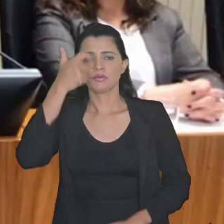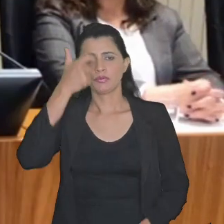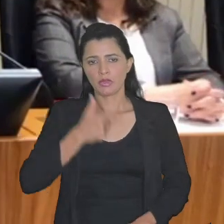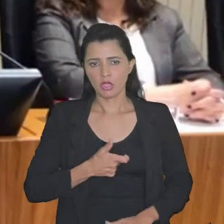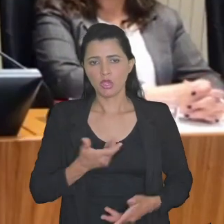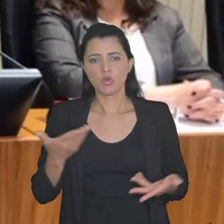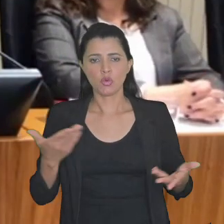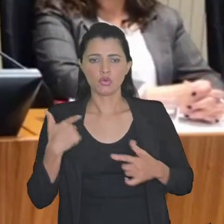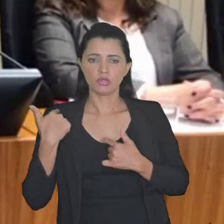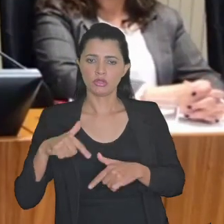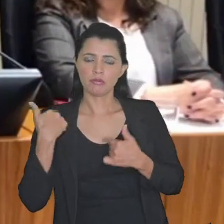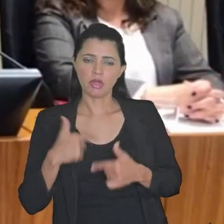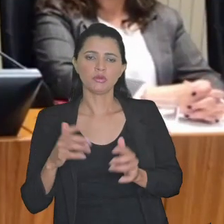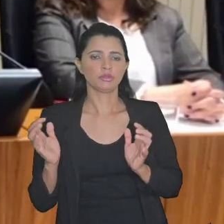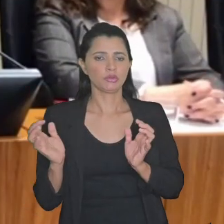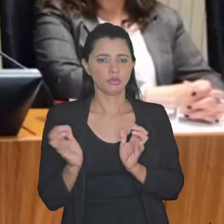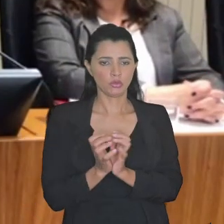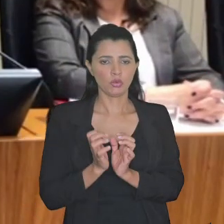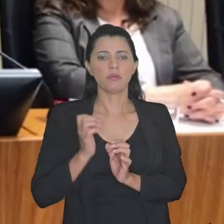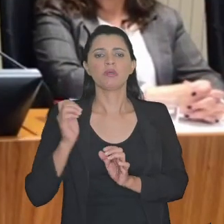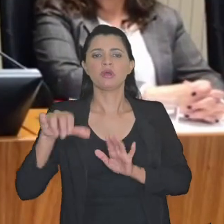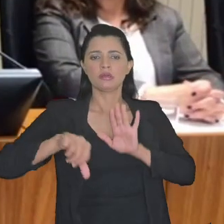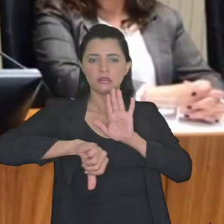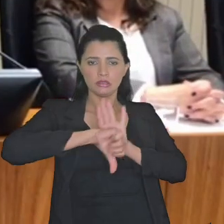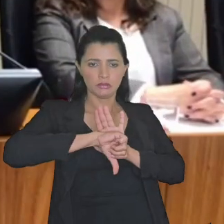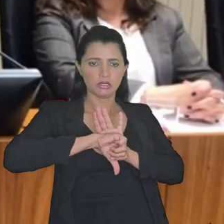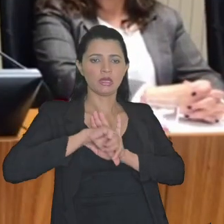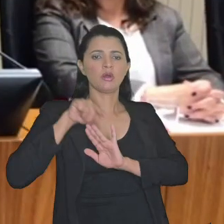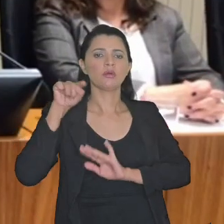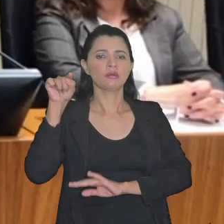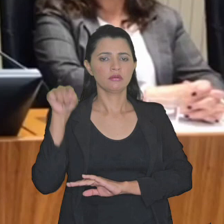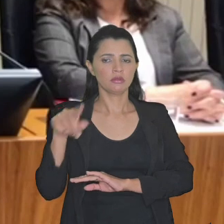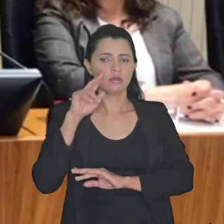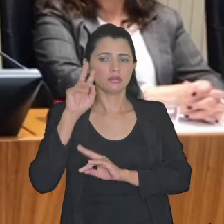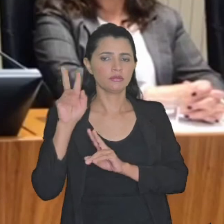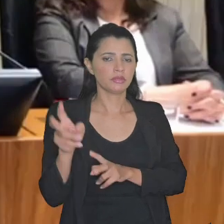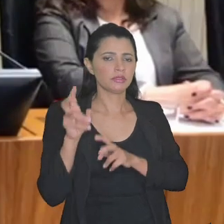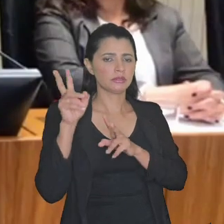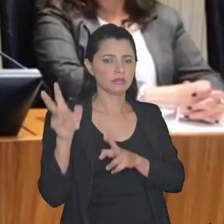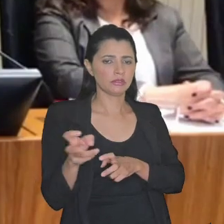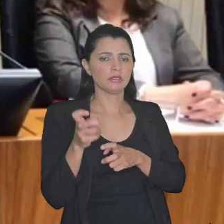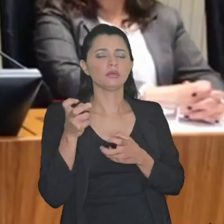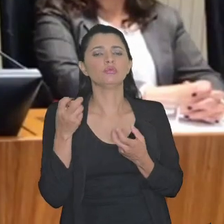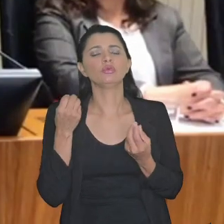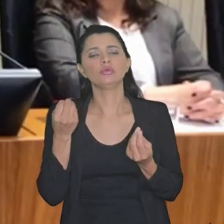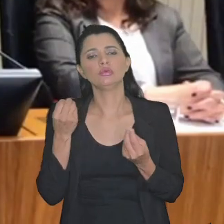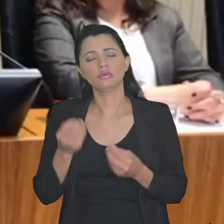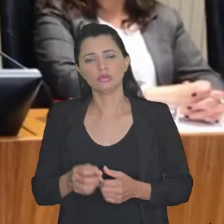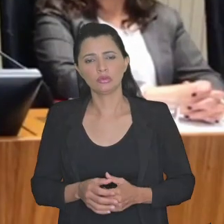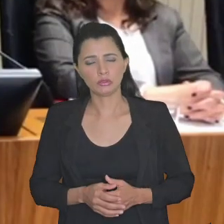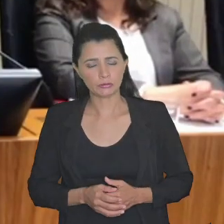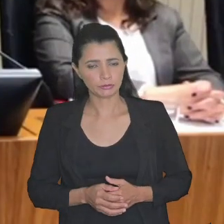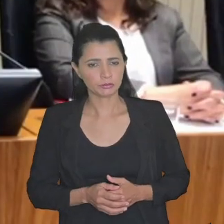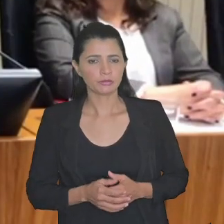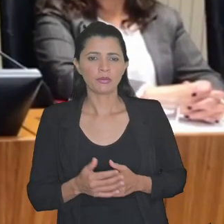atuação eu sou hoje atuo na turma em turma criminal e ali eu vejo